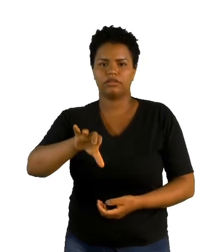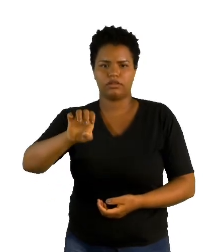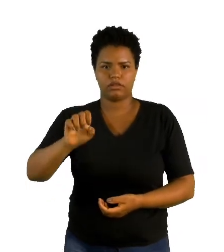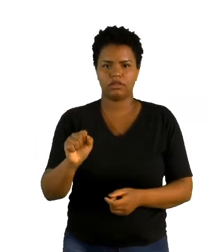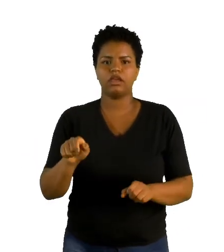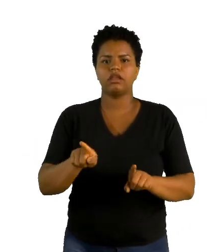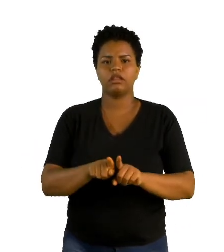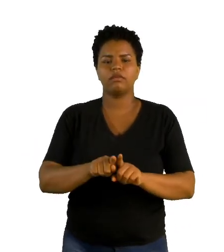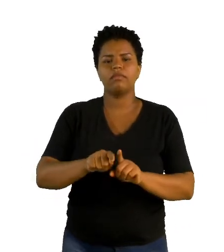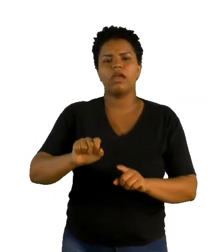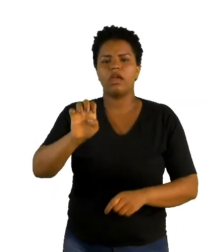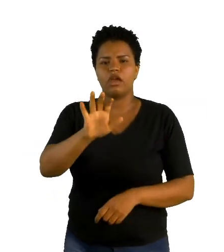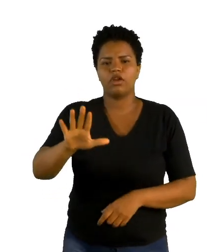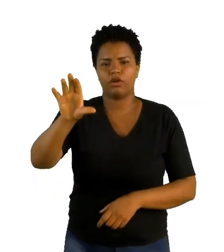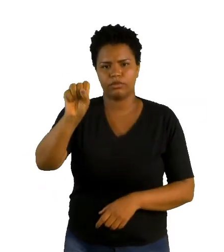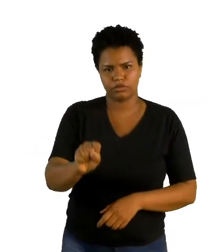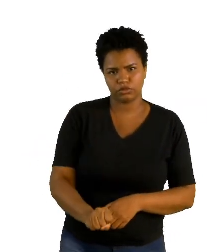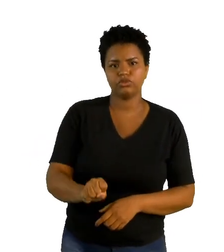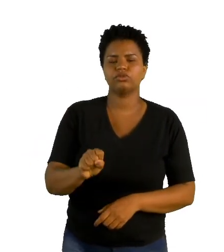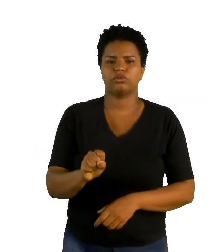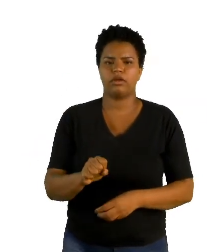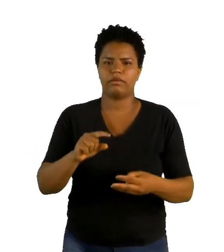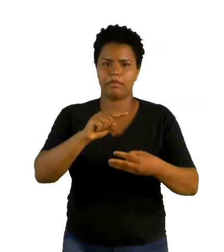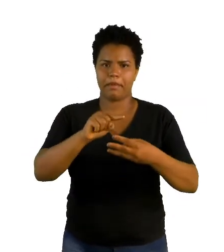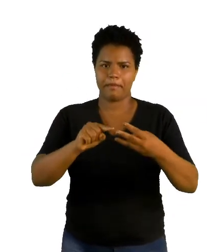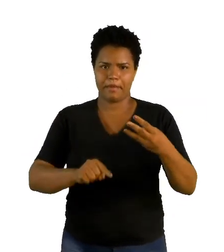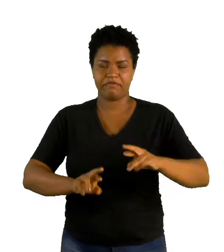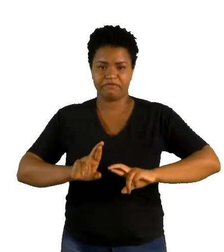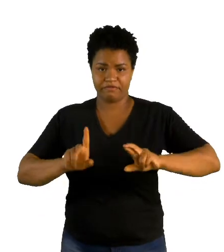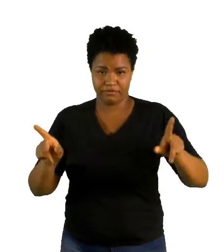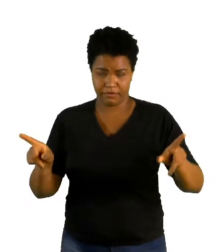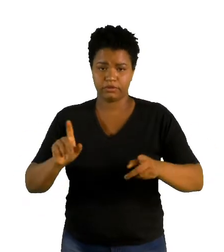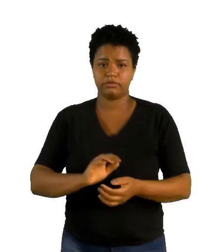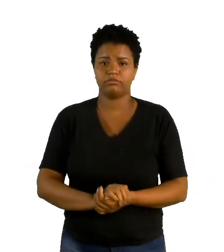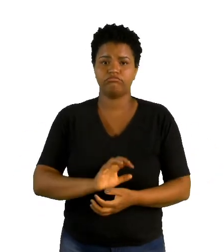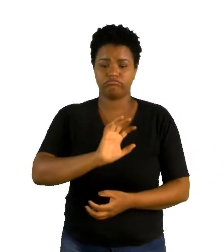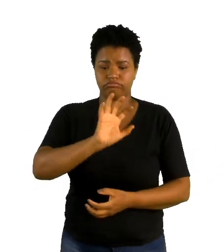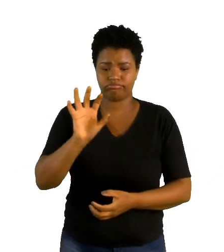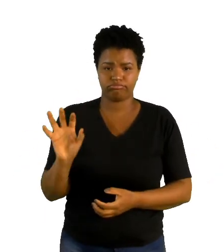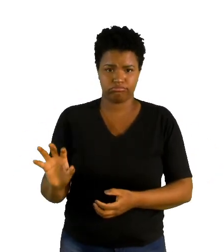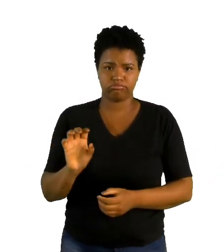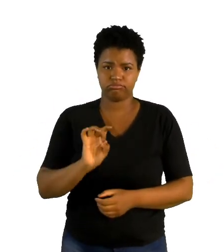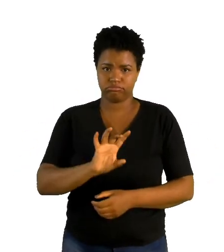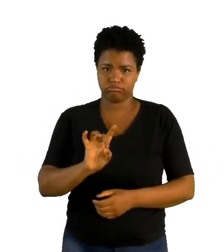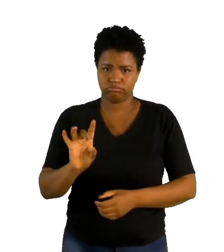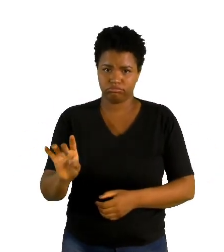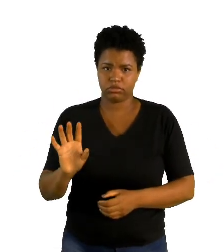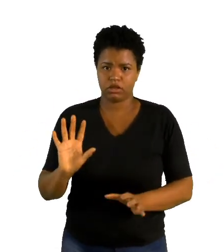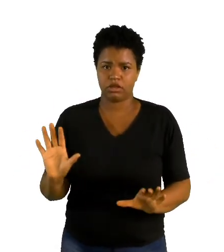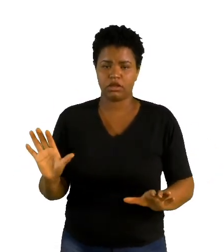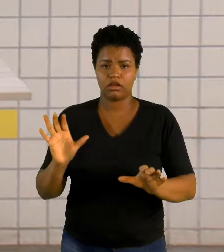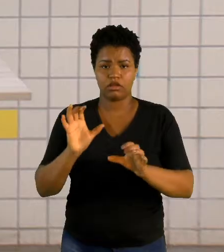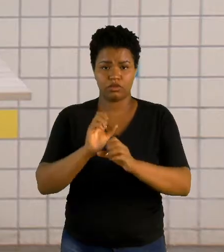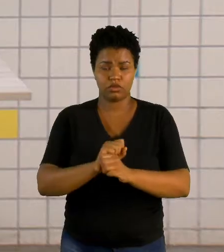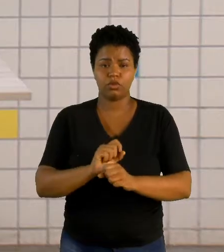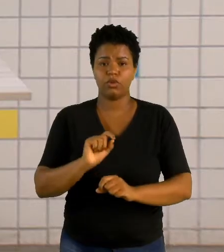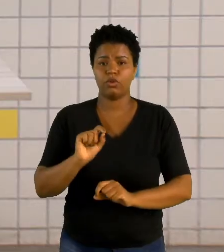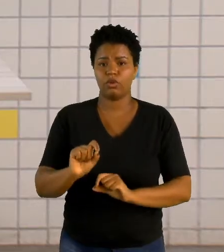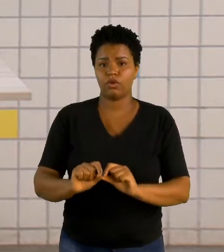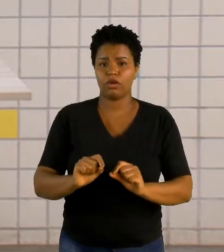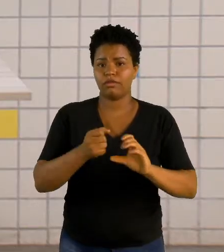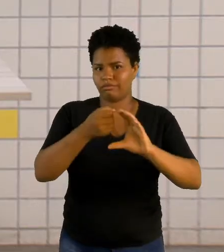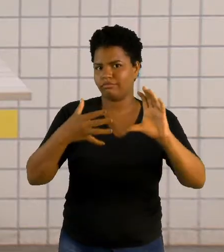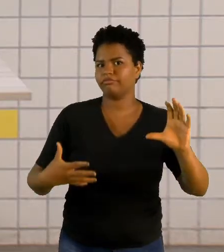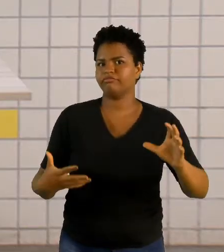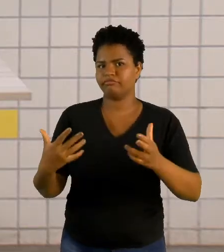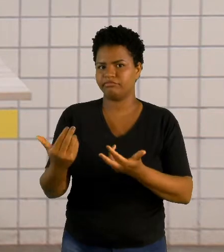Foi resumida a três regiões diferentes e cada uma dessas regiões, elas estão unidas por características em comum.